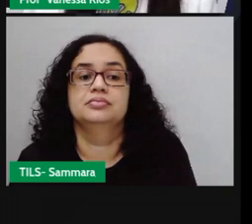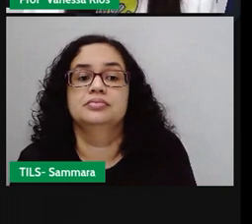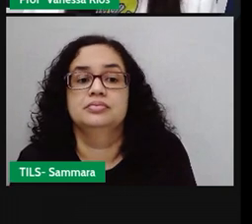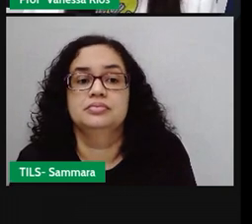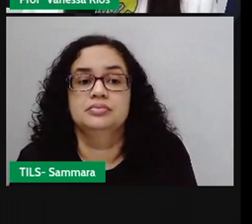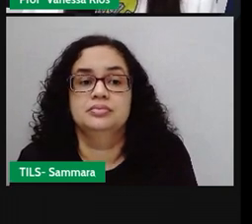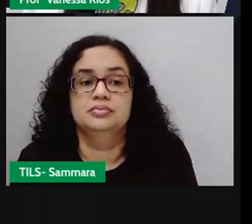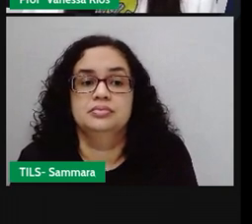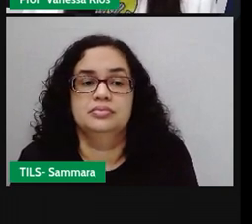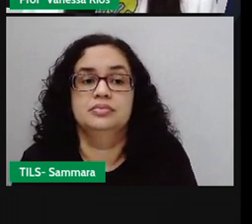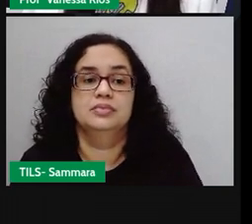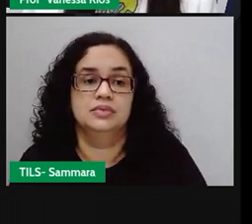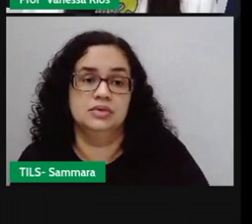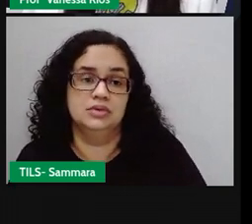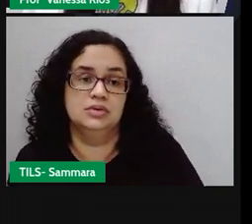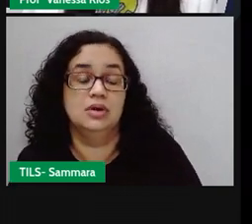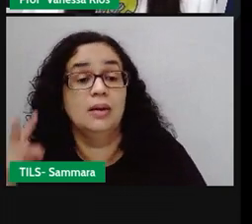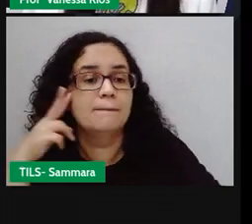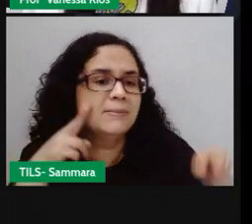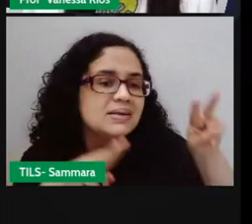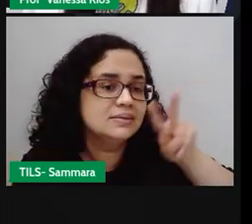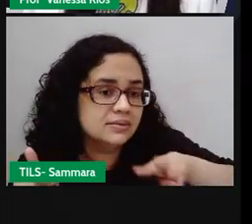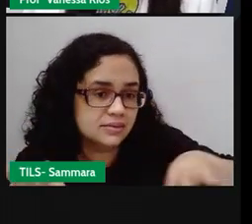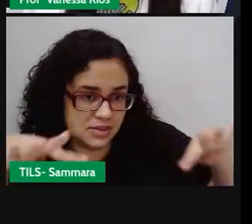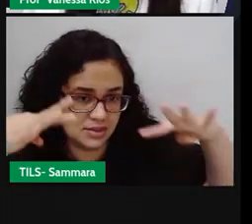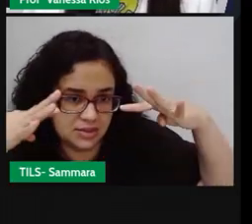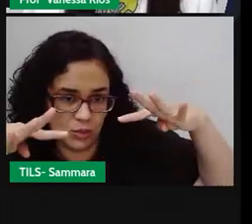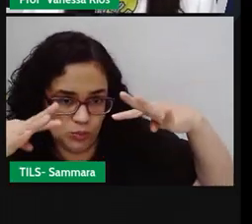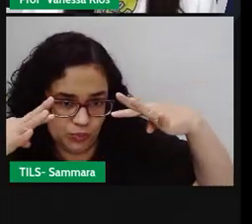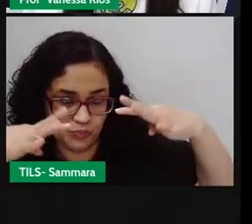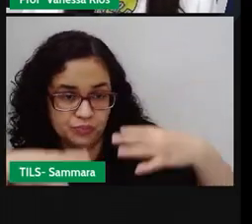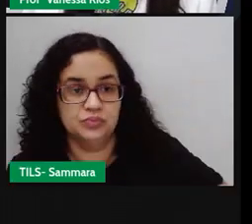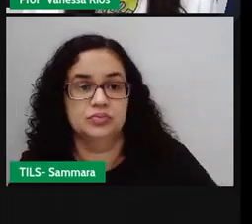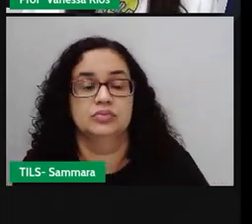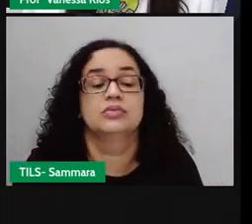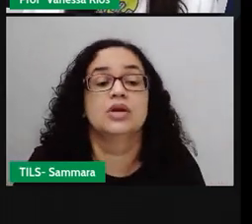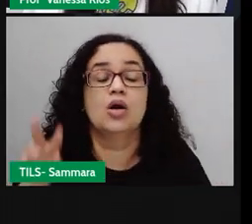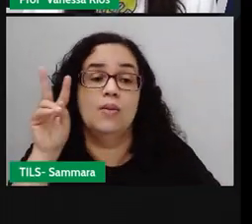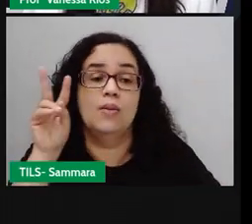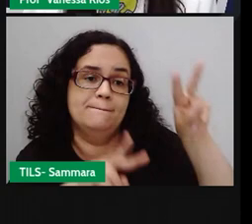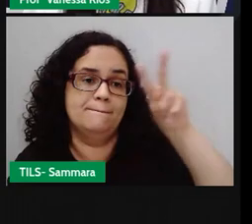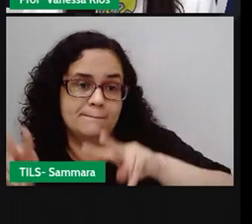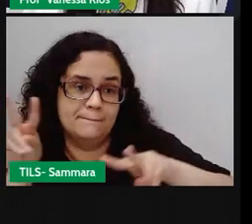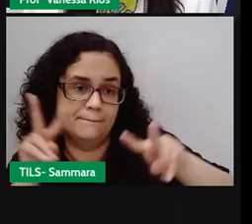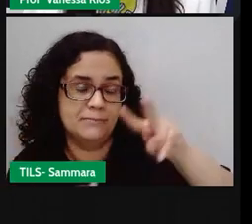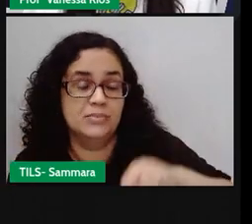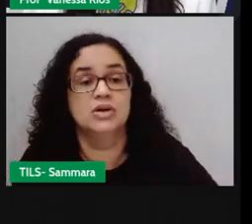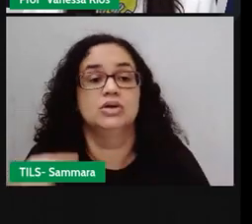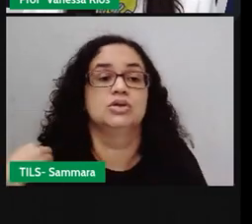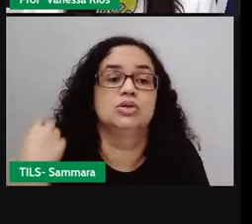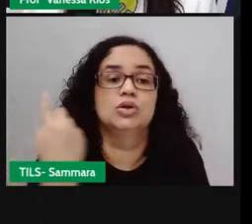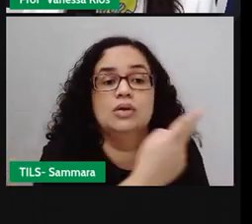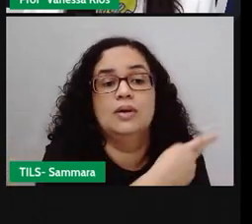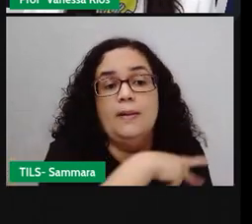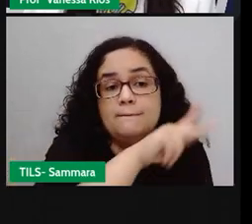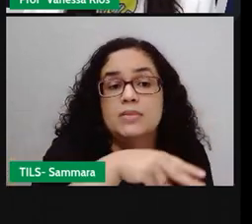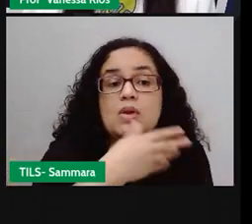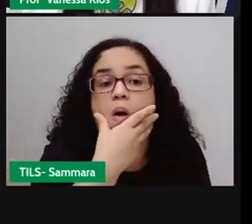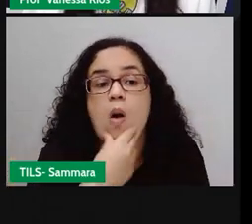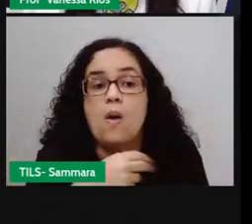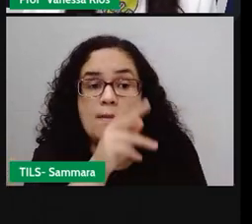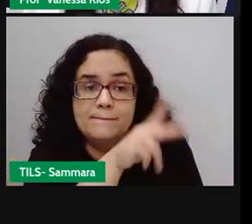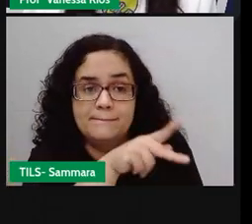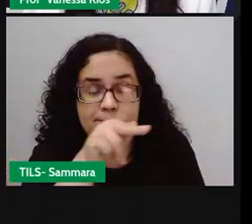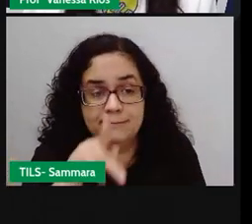indireto. Fique aí, ó, prestando bastante atenção. Observe as orientações da sua professora ou do seu professor.